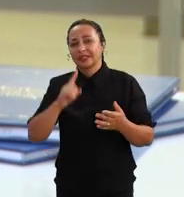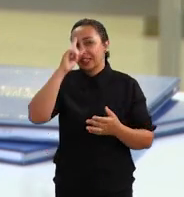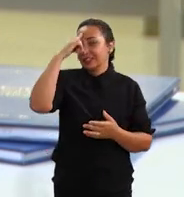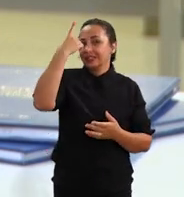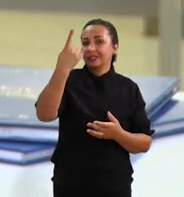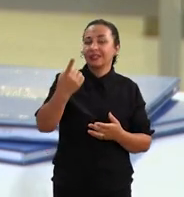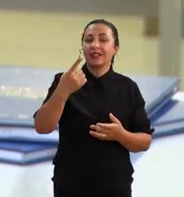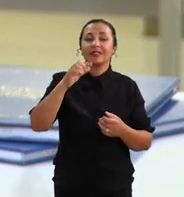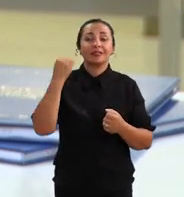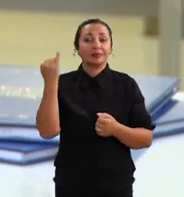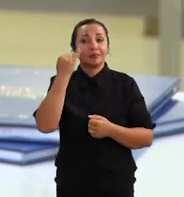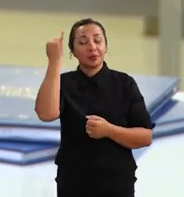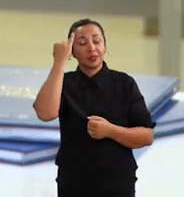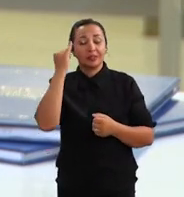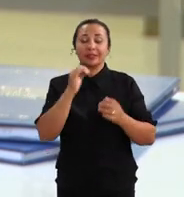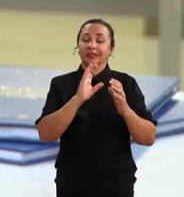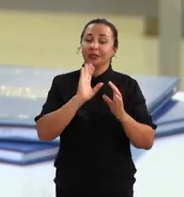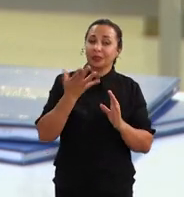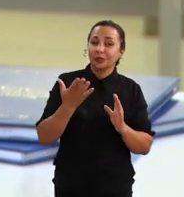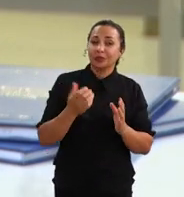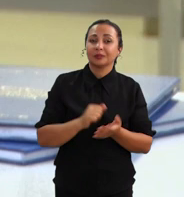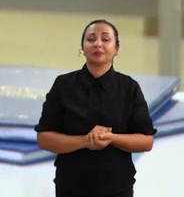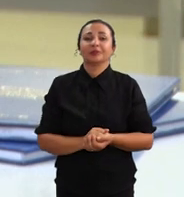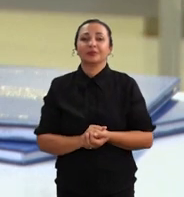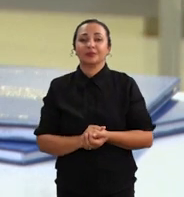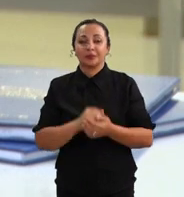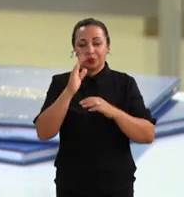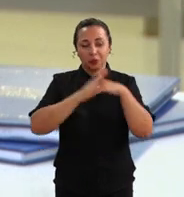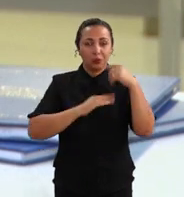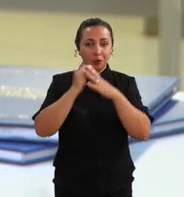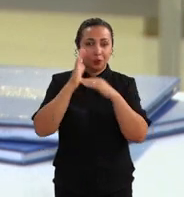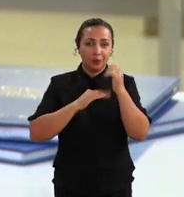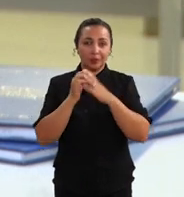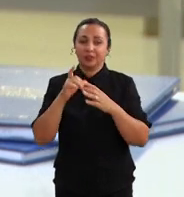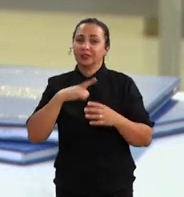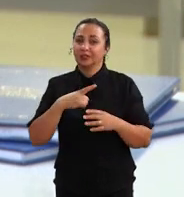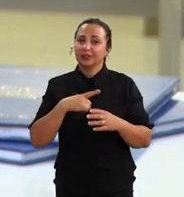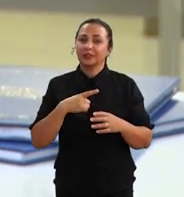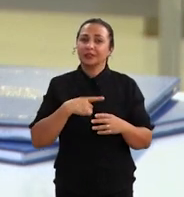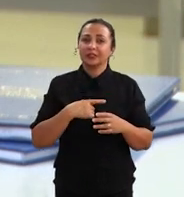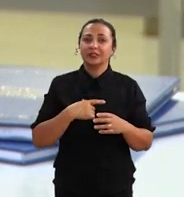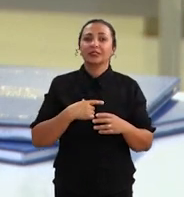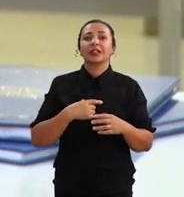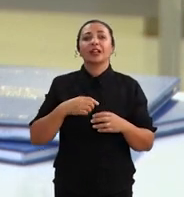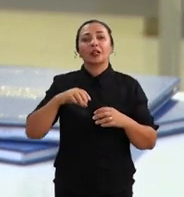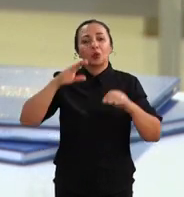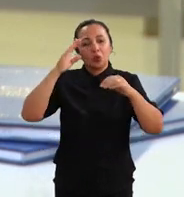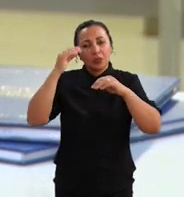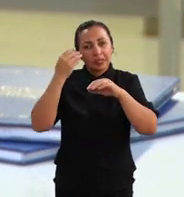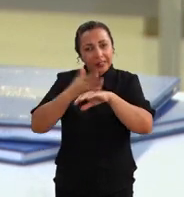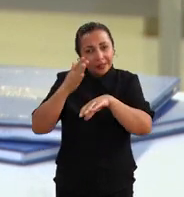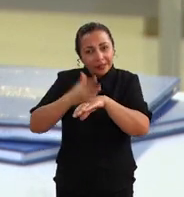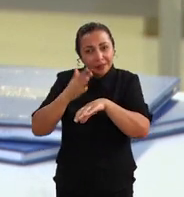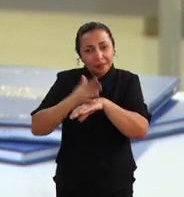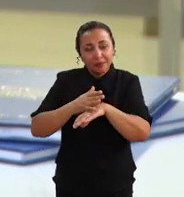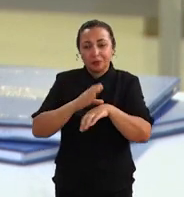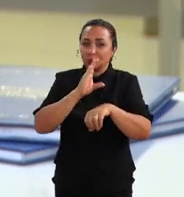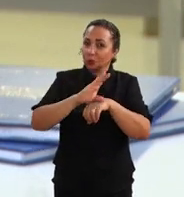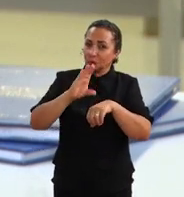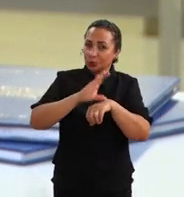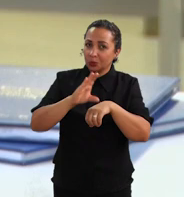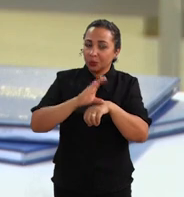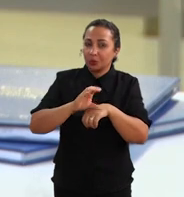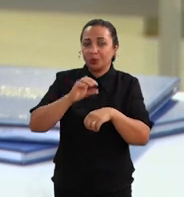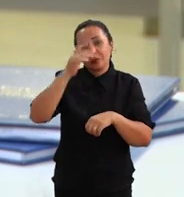as ideias principais daquela fase. Então ele é o profissional que tem uma capacitação durante o curso